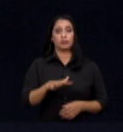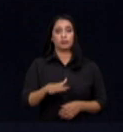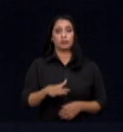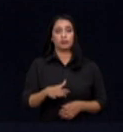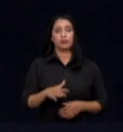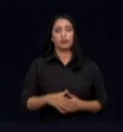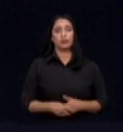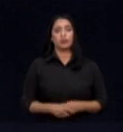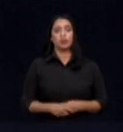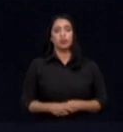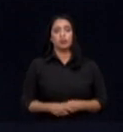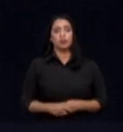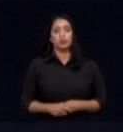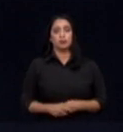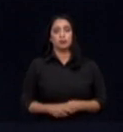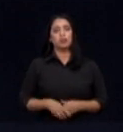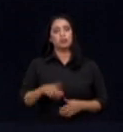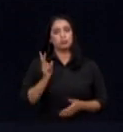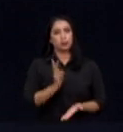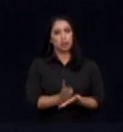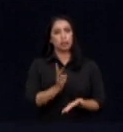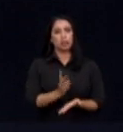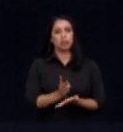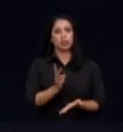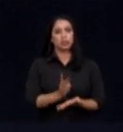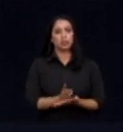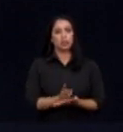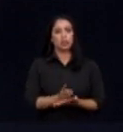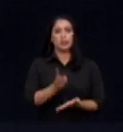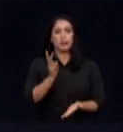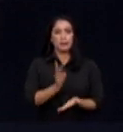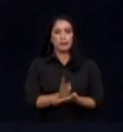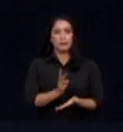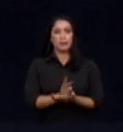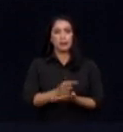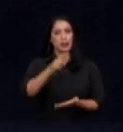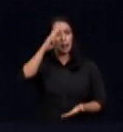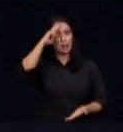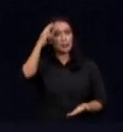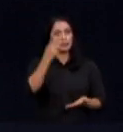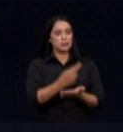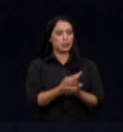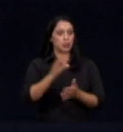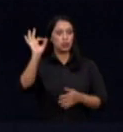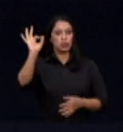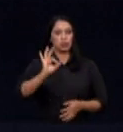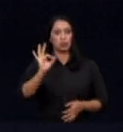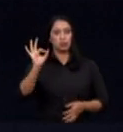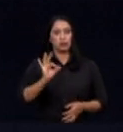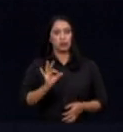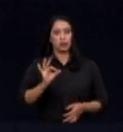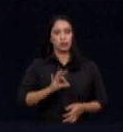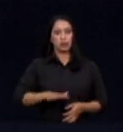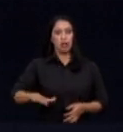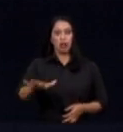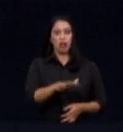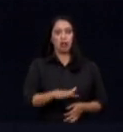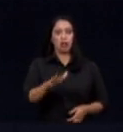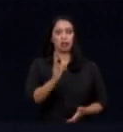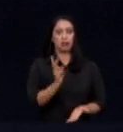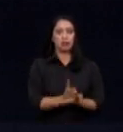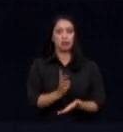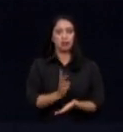diga-se que o produtor preserva, produz, mesmo tendo que respeitar os percentuais elevados que nós conhecemos de áreas de preservação